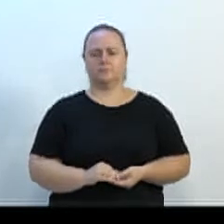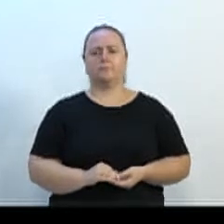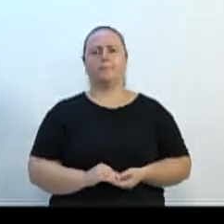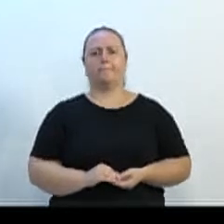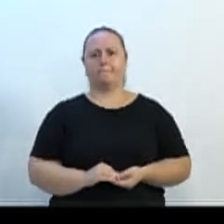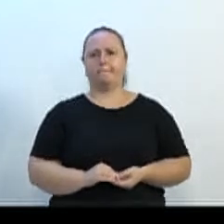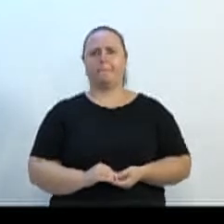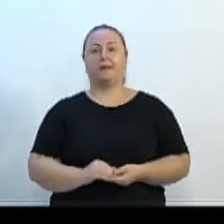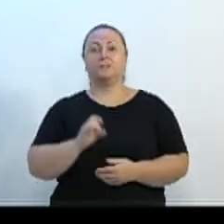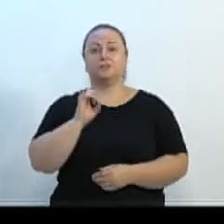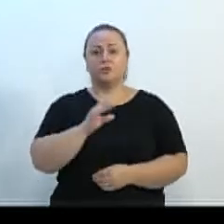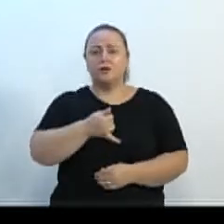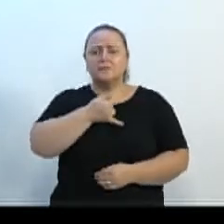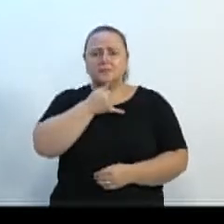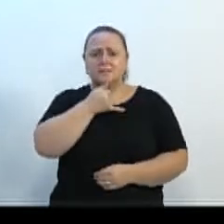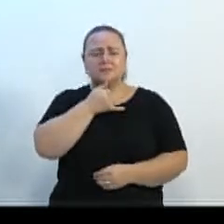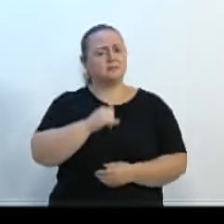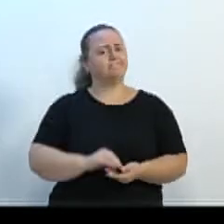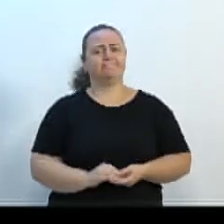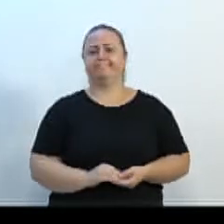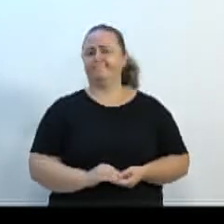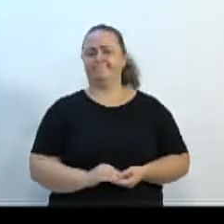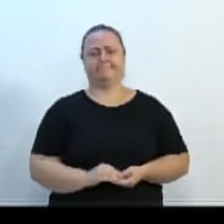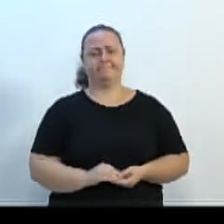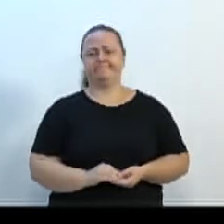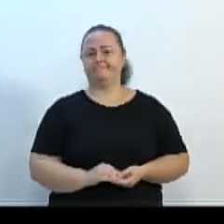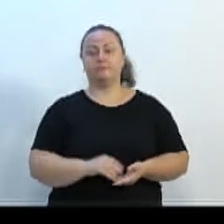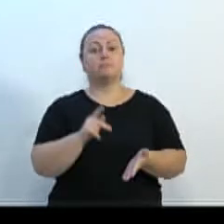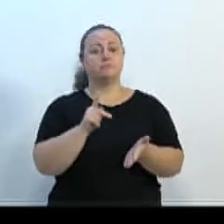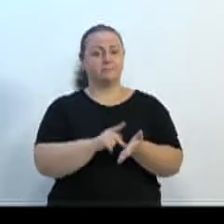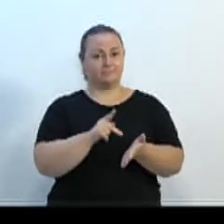triste, Ito, como, na verdade, todo o projeto...